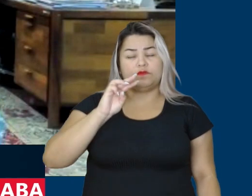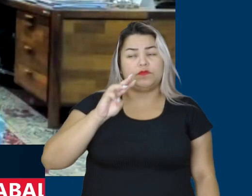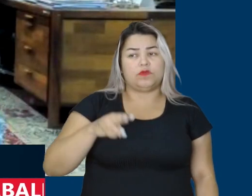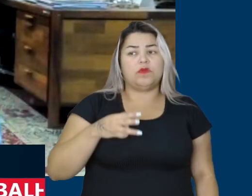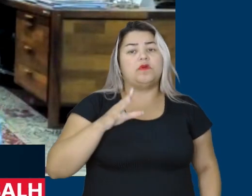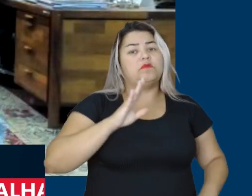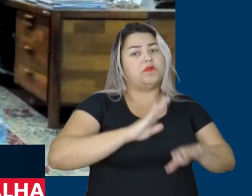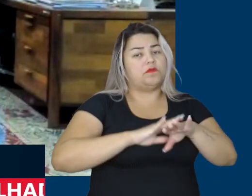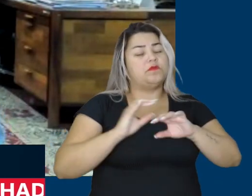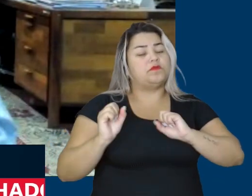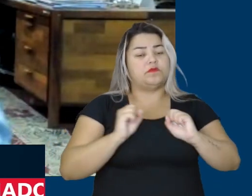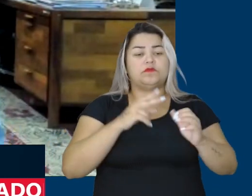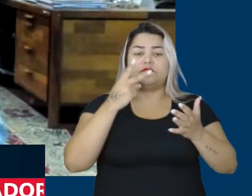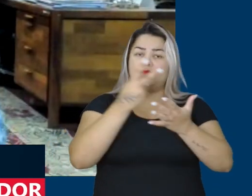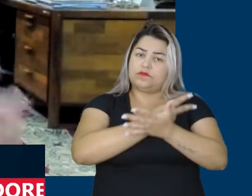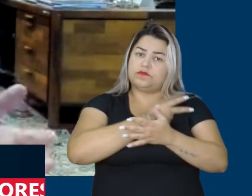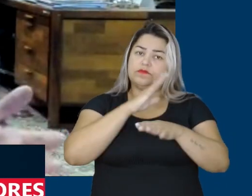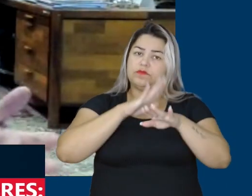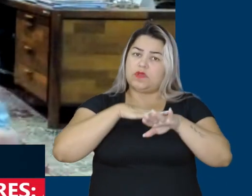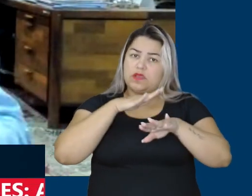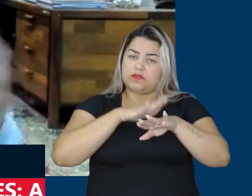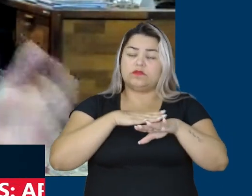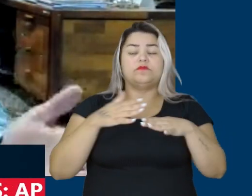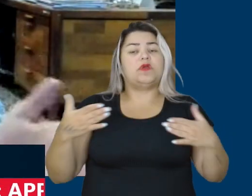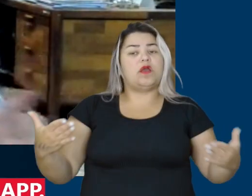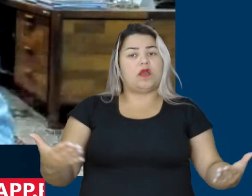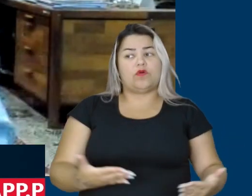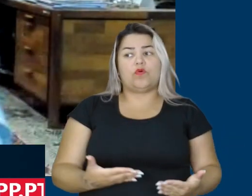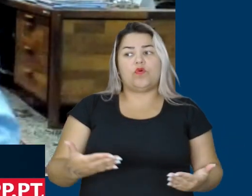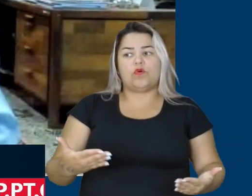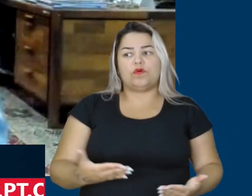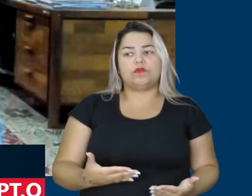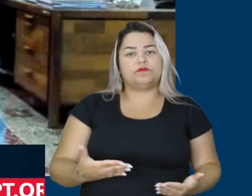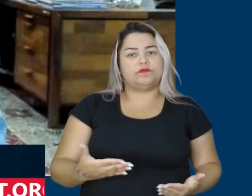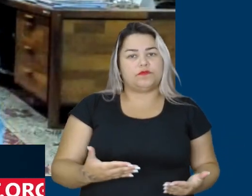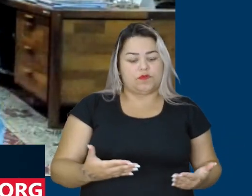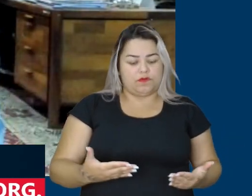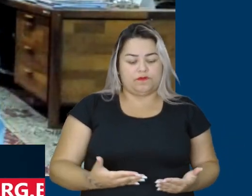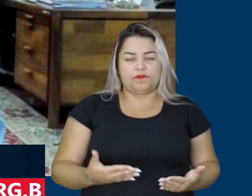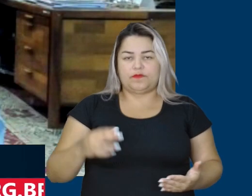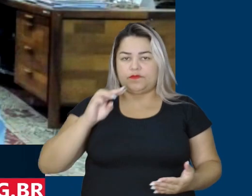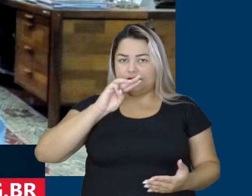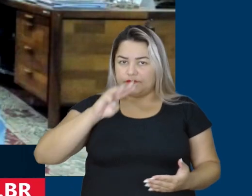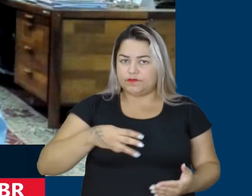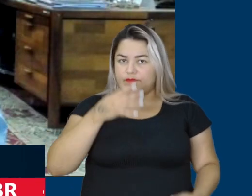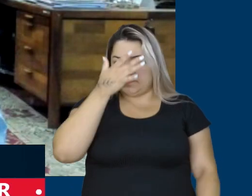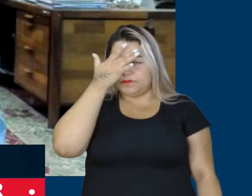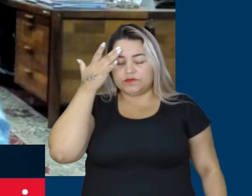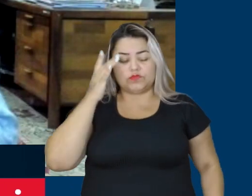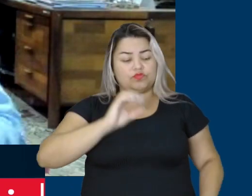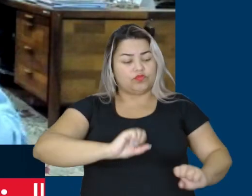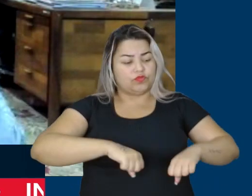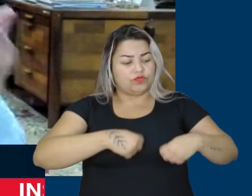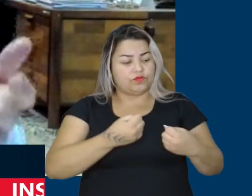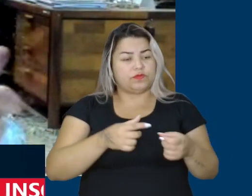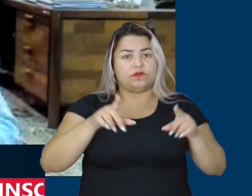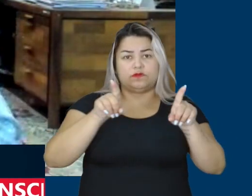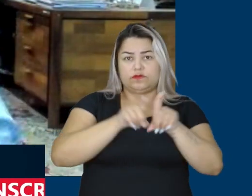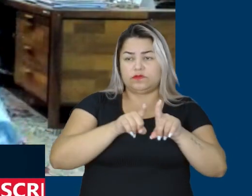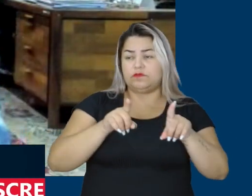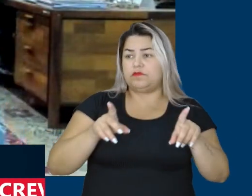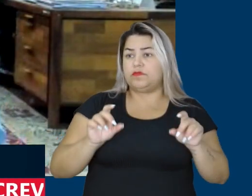pode ser mais que isso, inclusive. nesse momento, mais de um milhão de pessoas participando desse esforço, que é uma